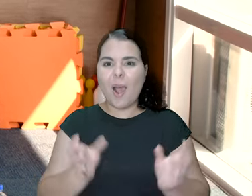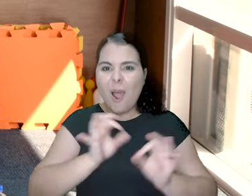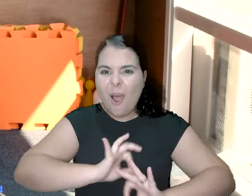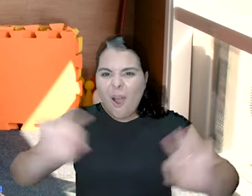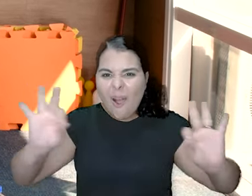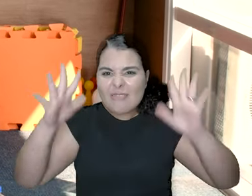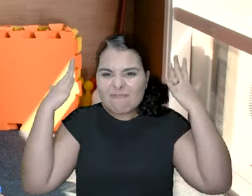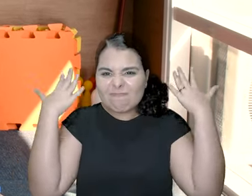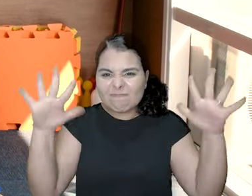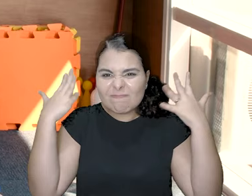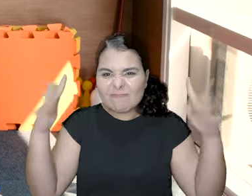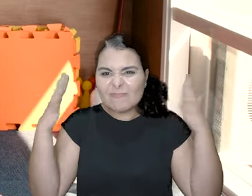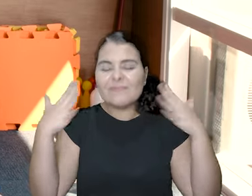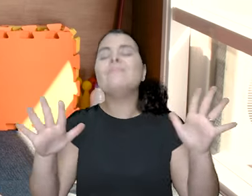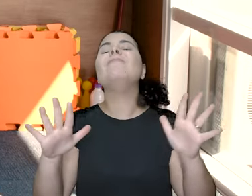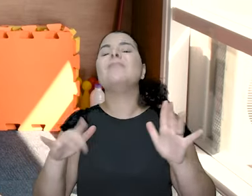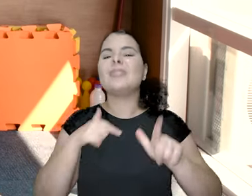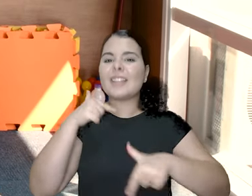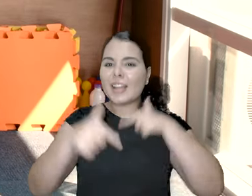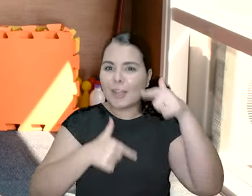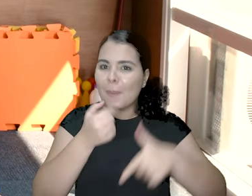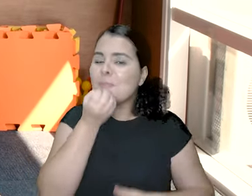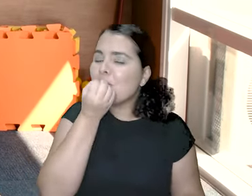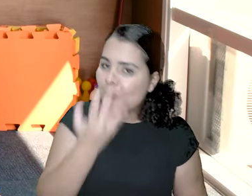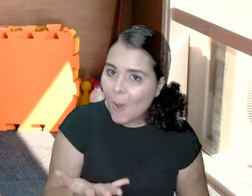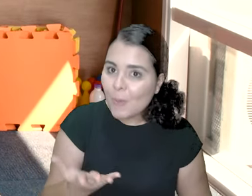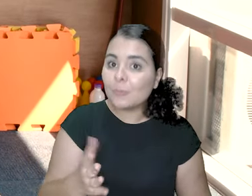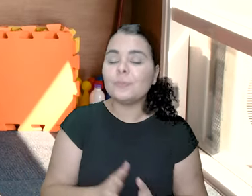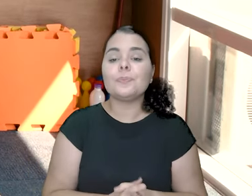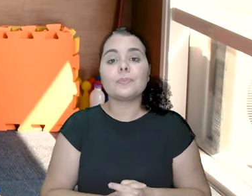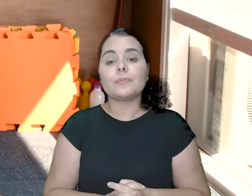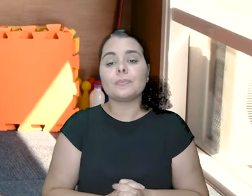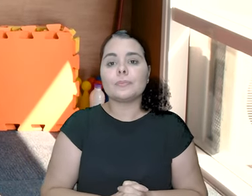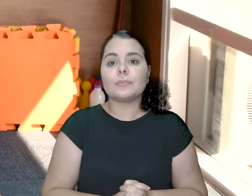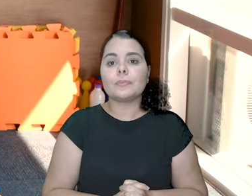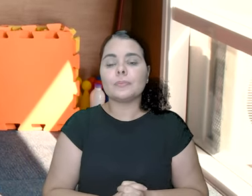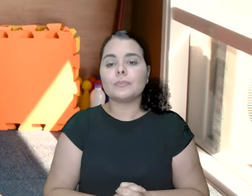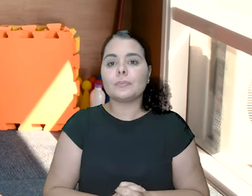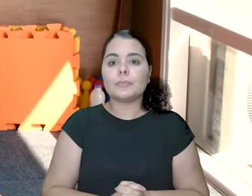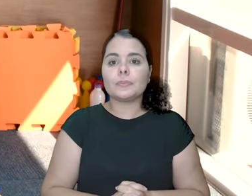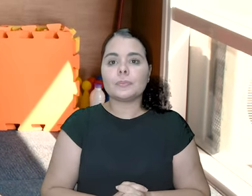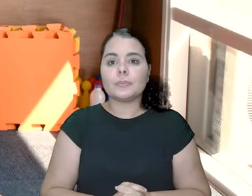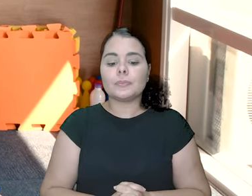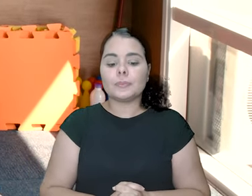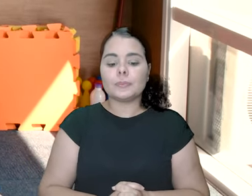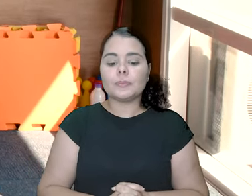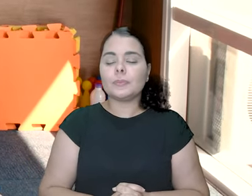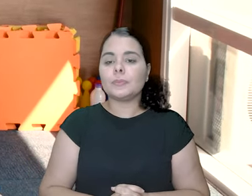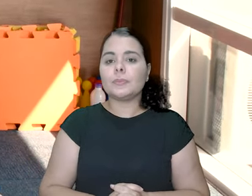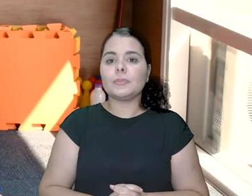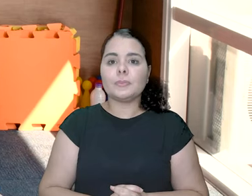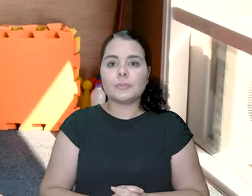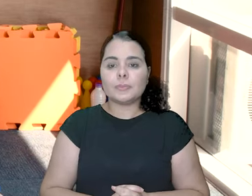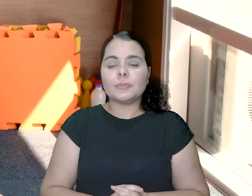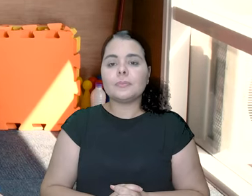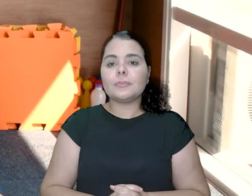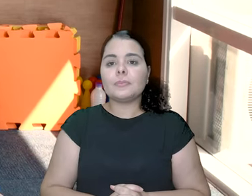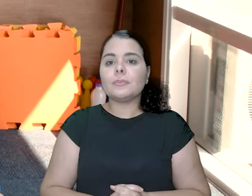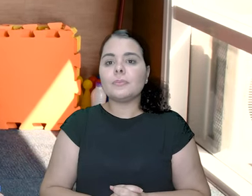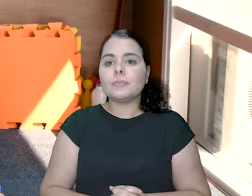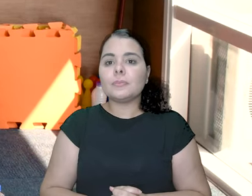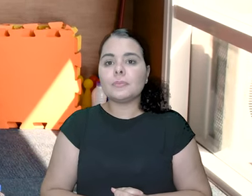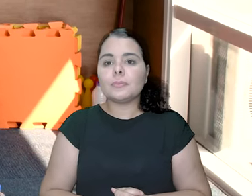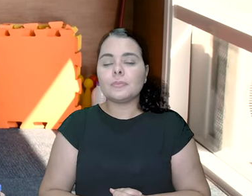Mantém. Boa! Bom trabalho, pessoal. Vamos para o segundo bloquinho. O segundo